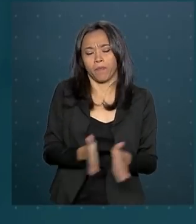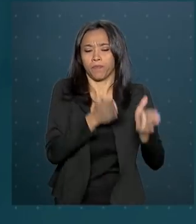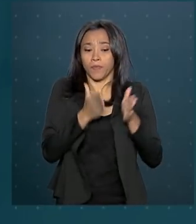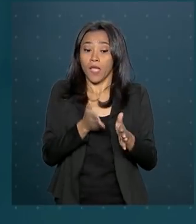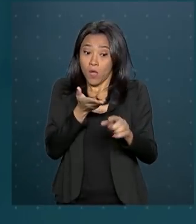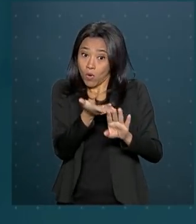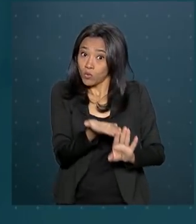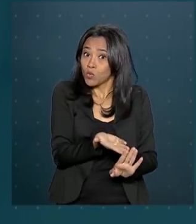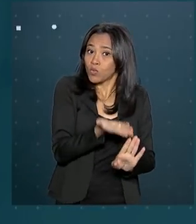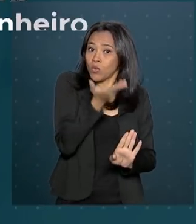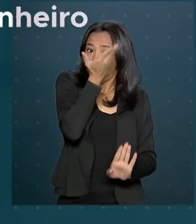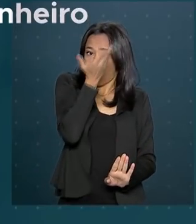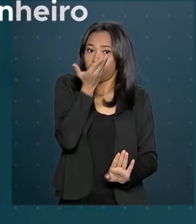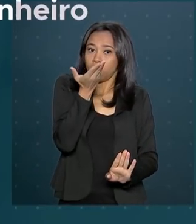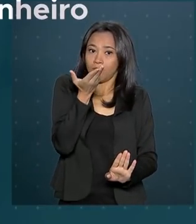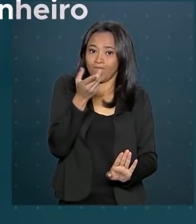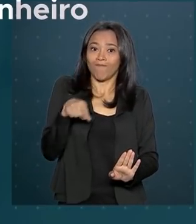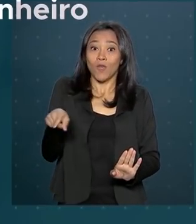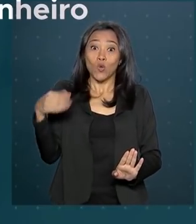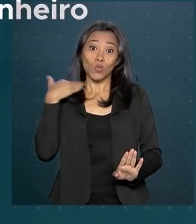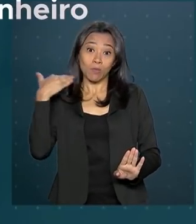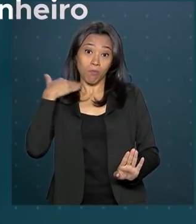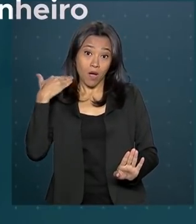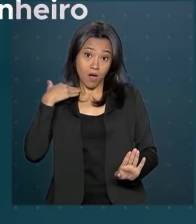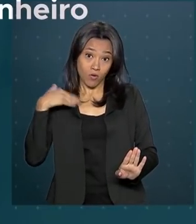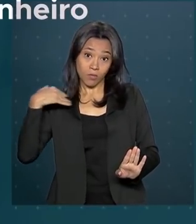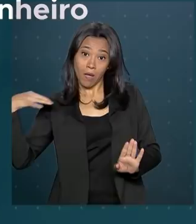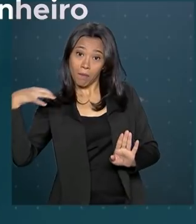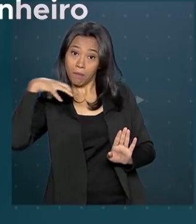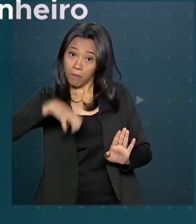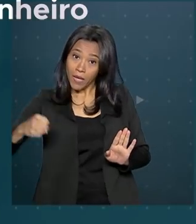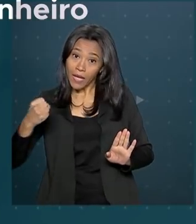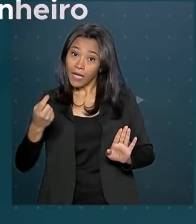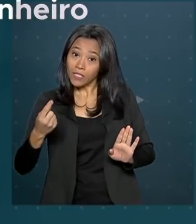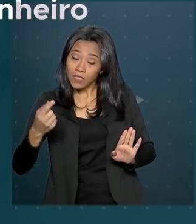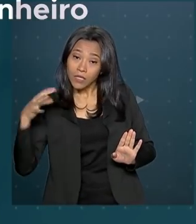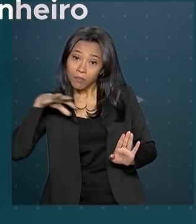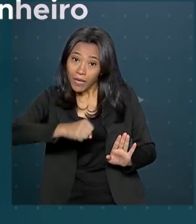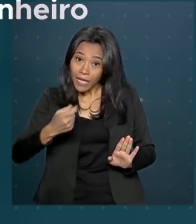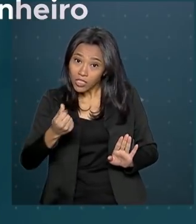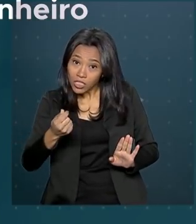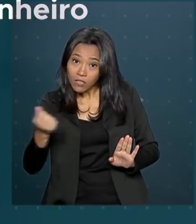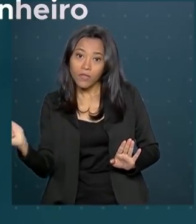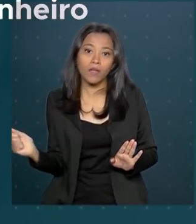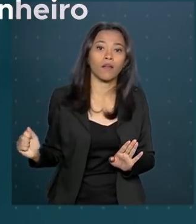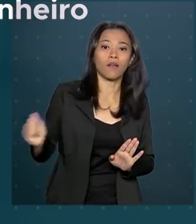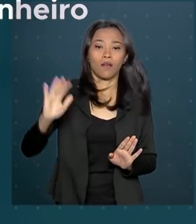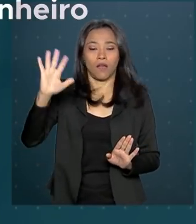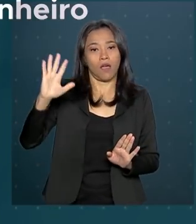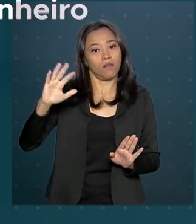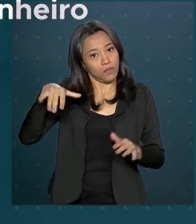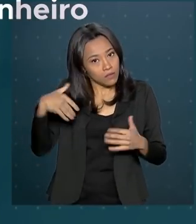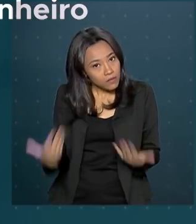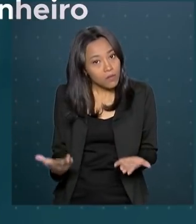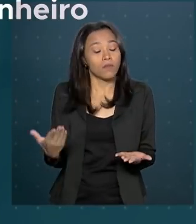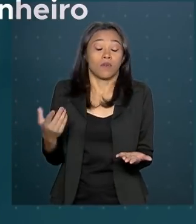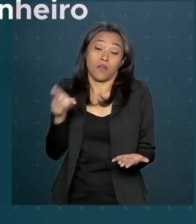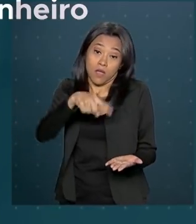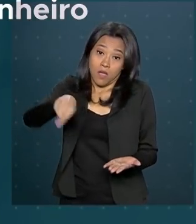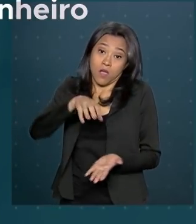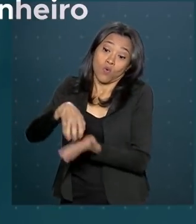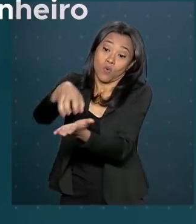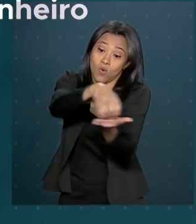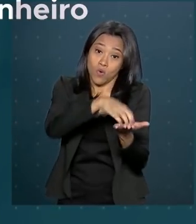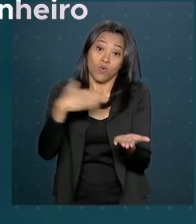taxa Selic sobe, o custo que os bancos têm para pegar dinheiro no mercado também fica mais alto. Logo, as instituições